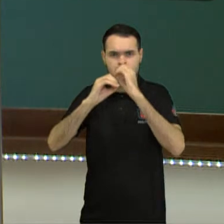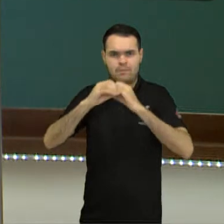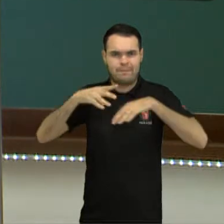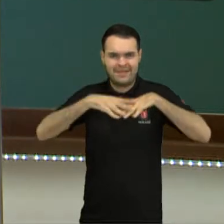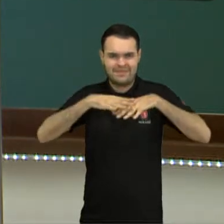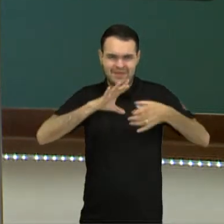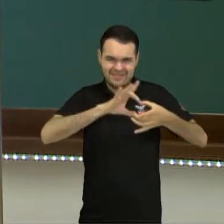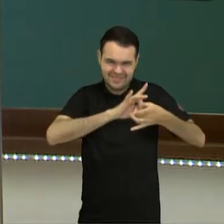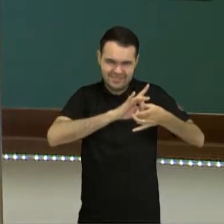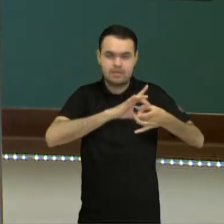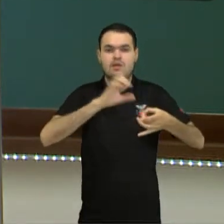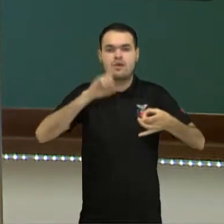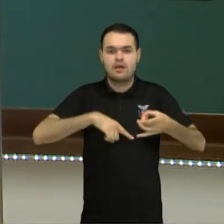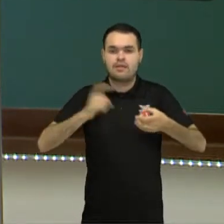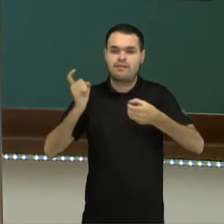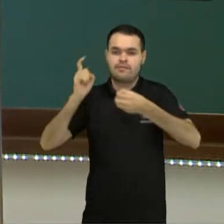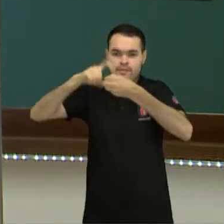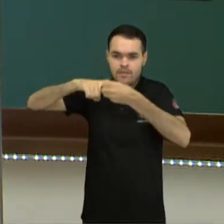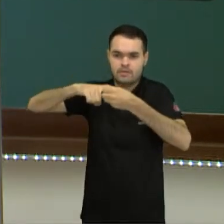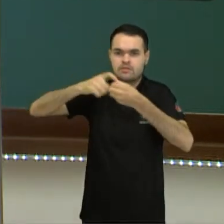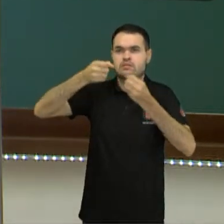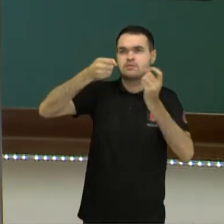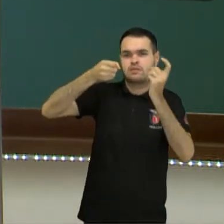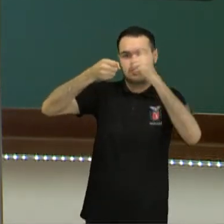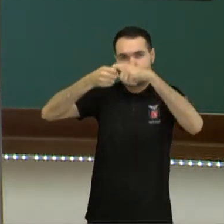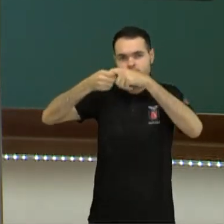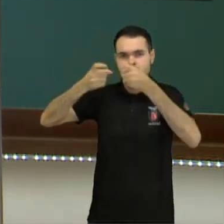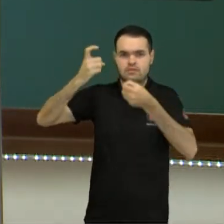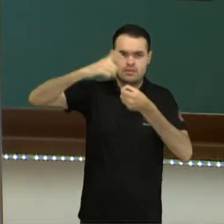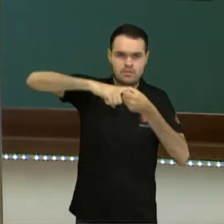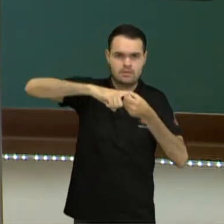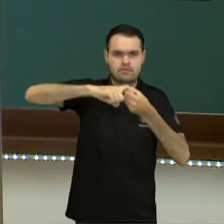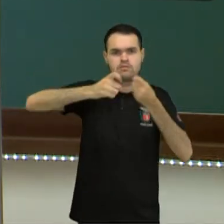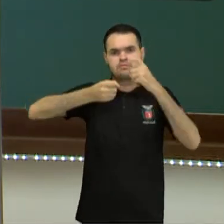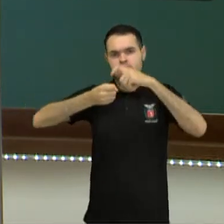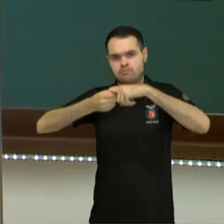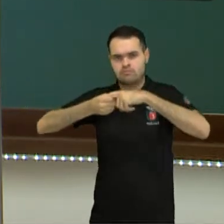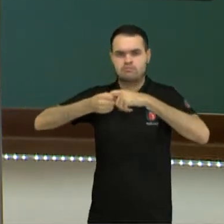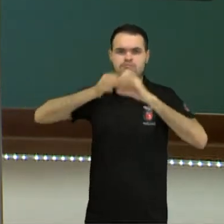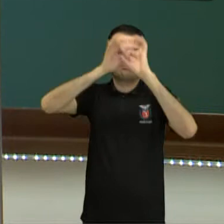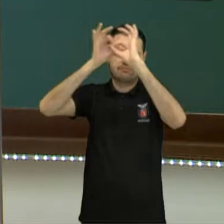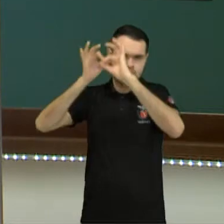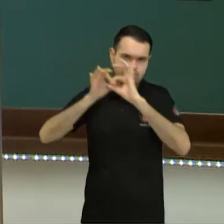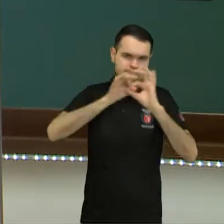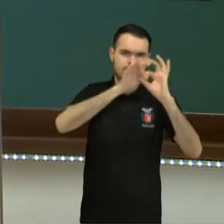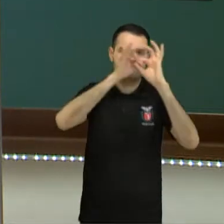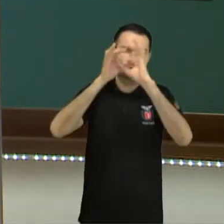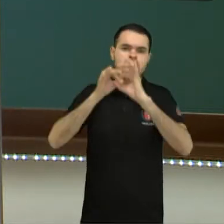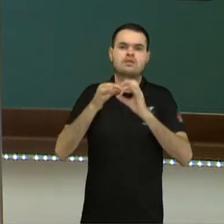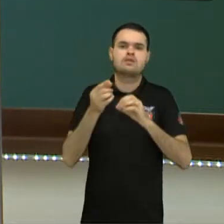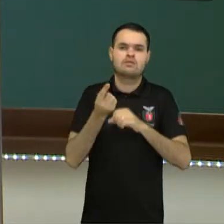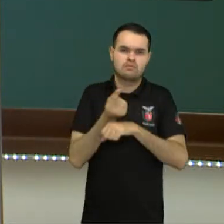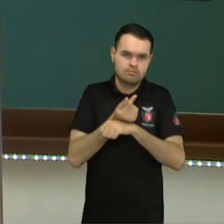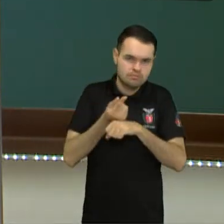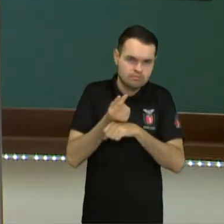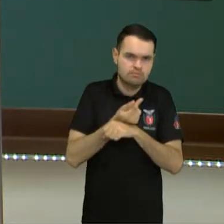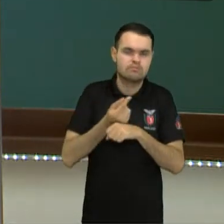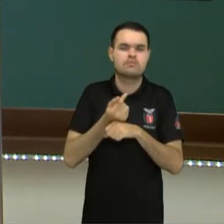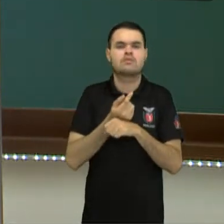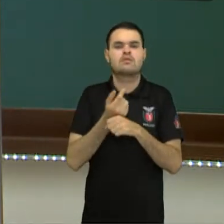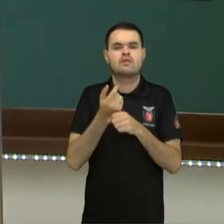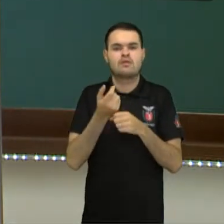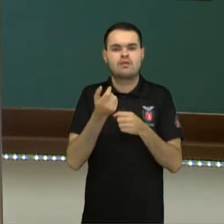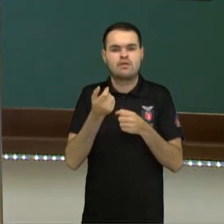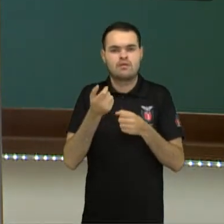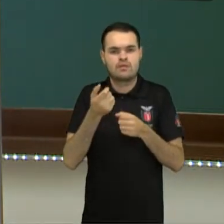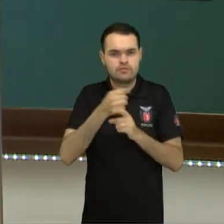desenvolvimento sustentável depende de todos esses outros fatores ambiental, econômico e social.